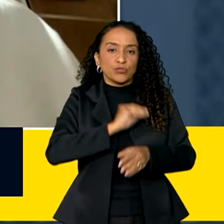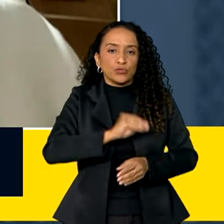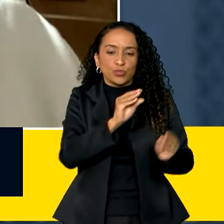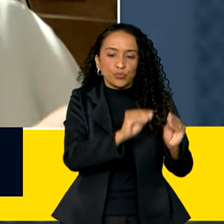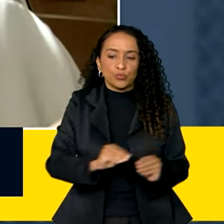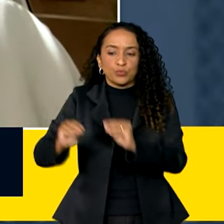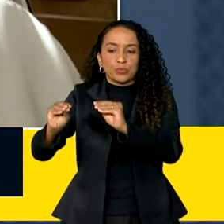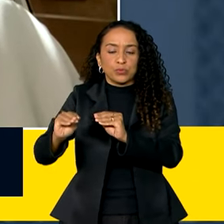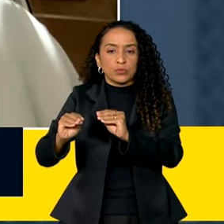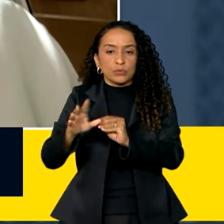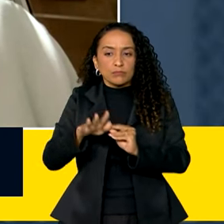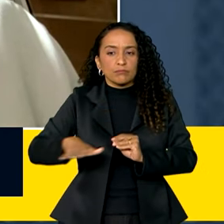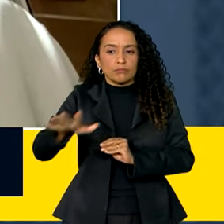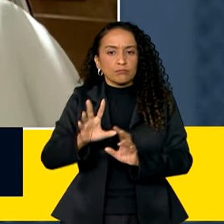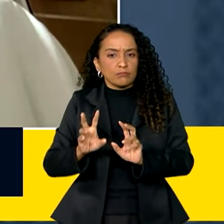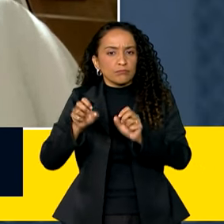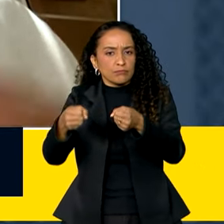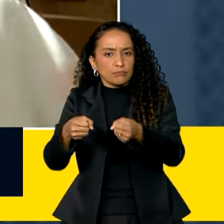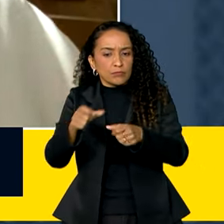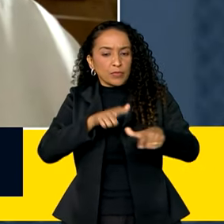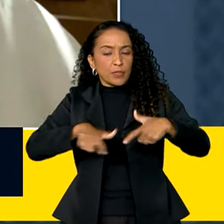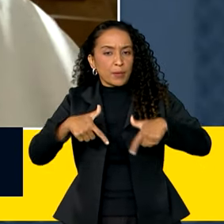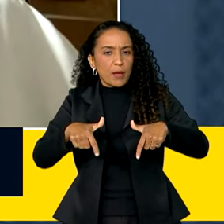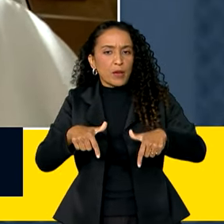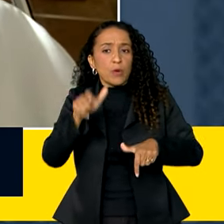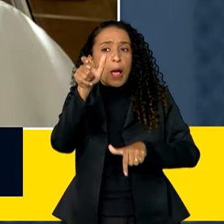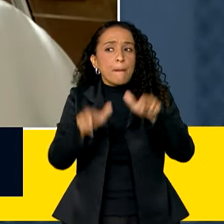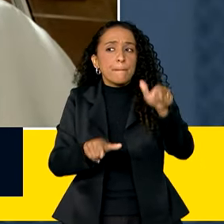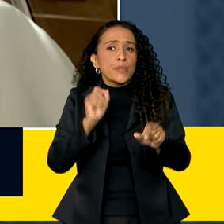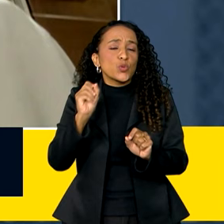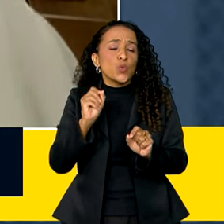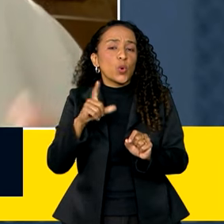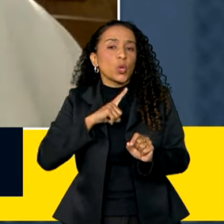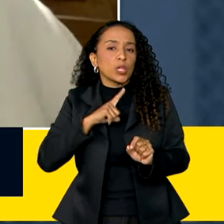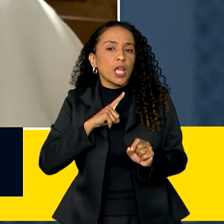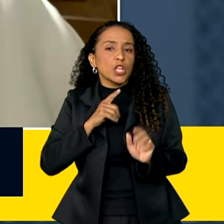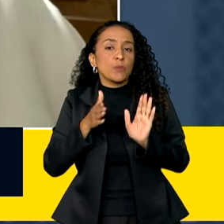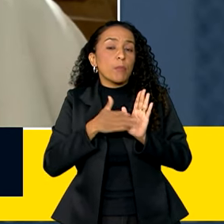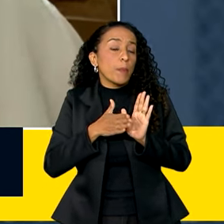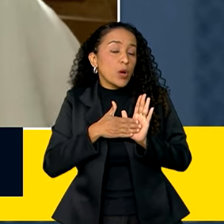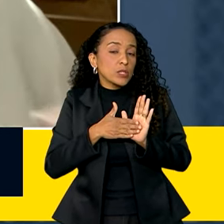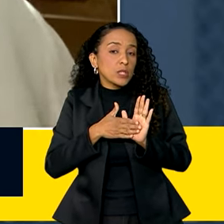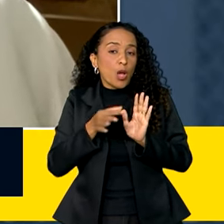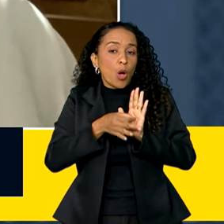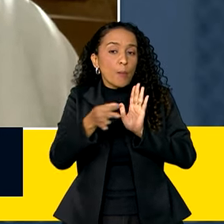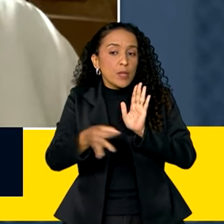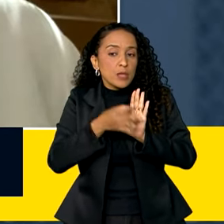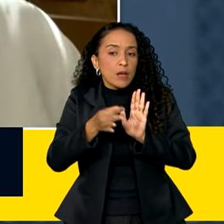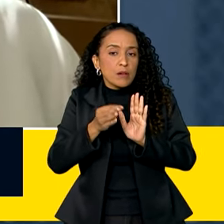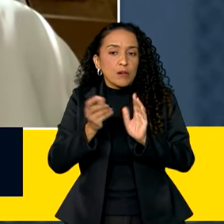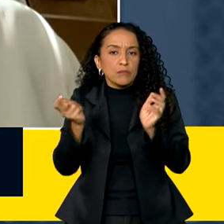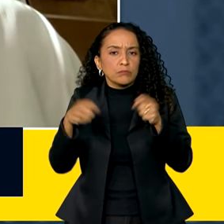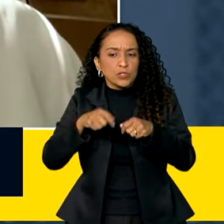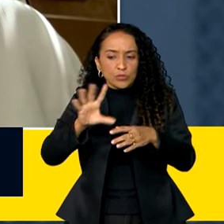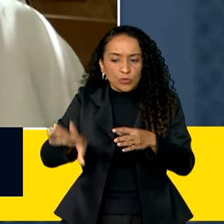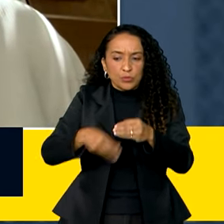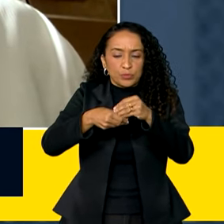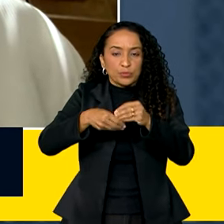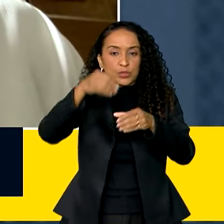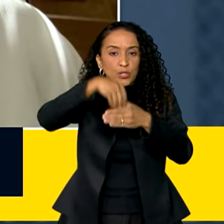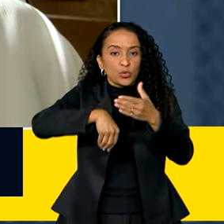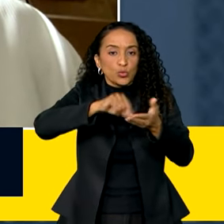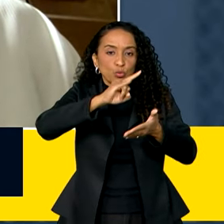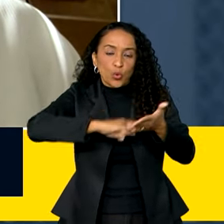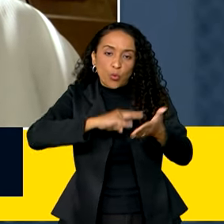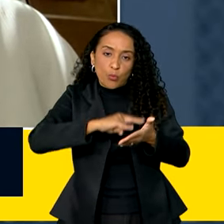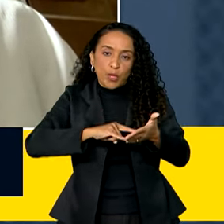e fortalecimento do mundo do trabalho. O que é que o cidadão tem de proposta para que possa compor esse documento